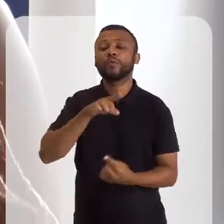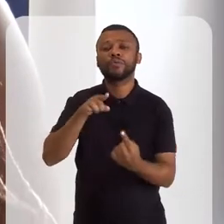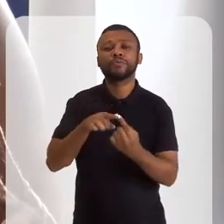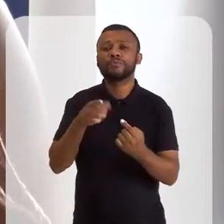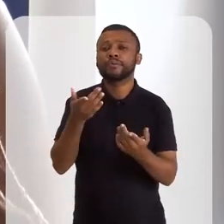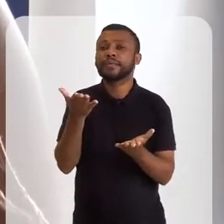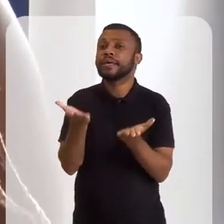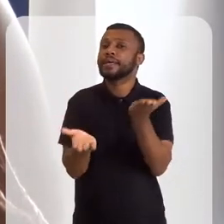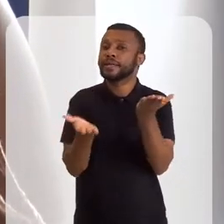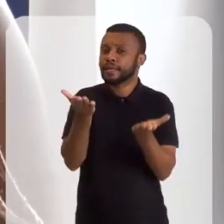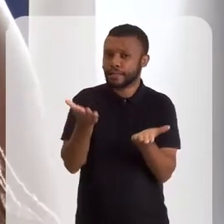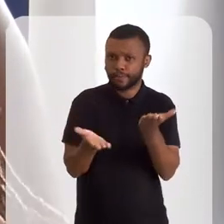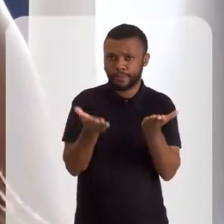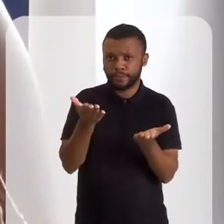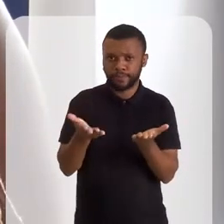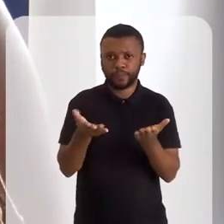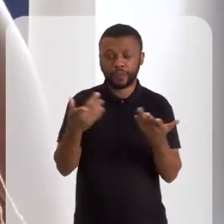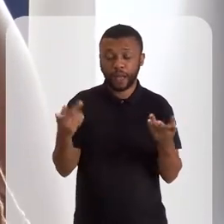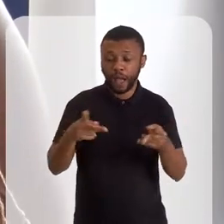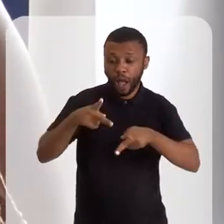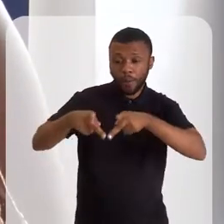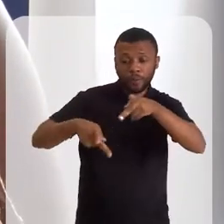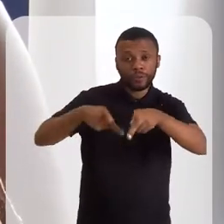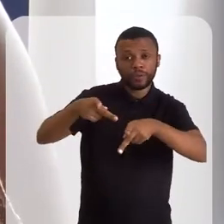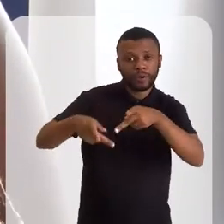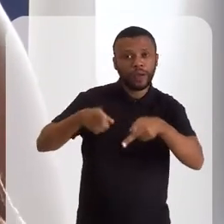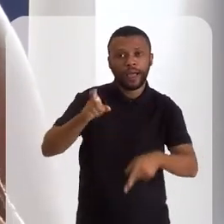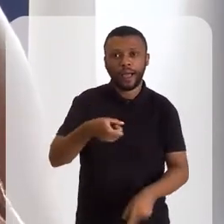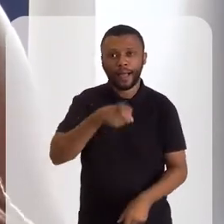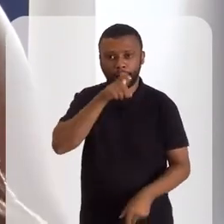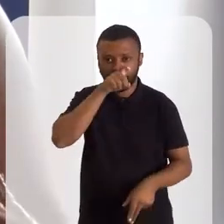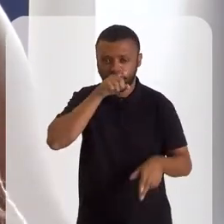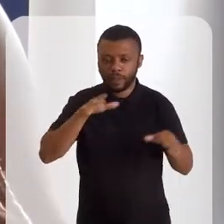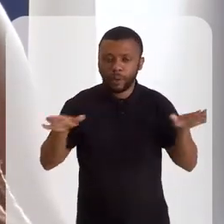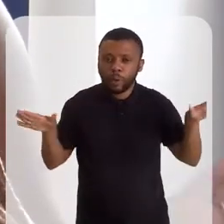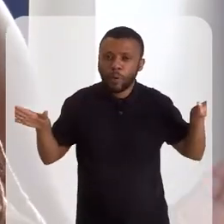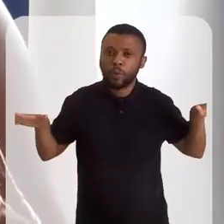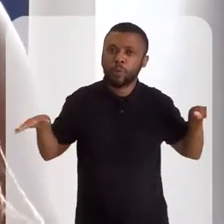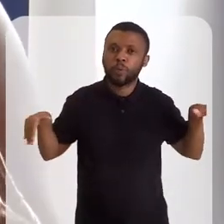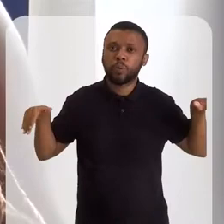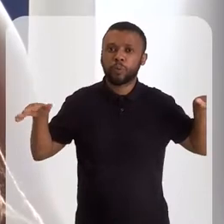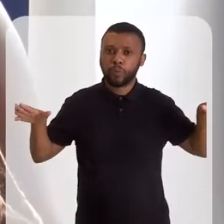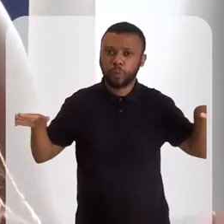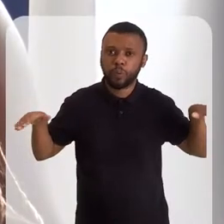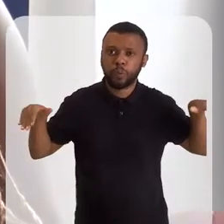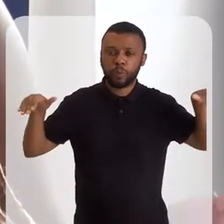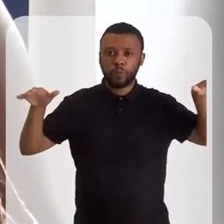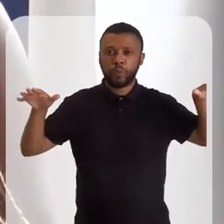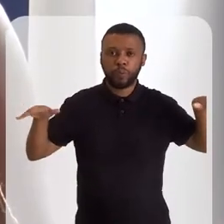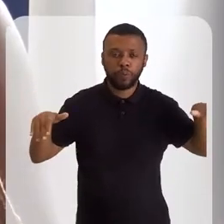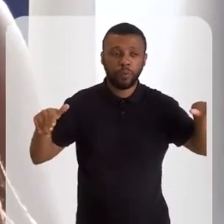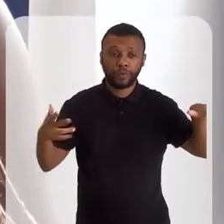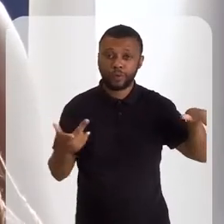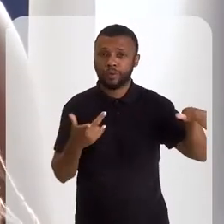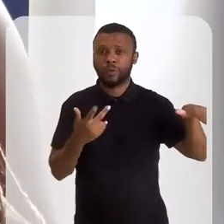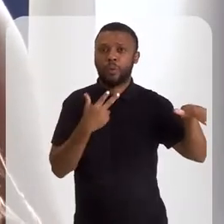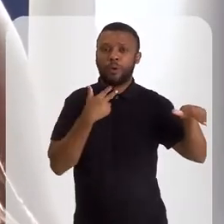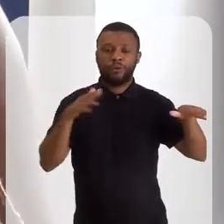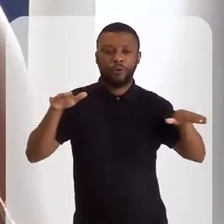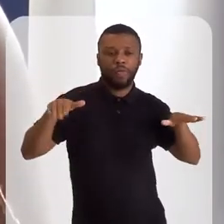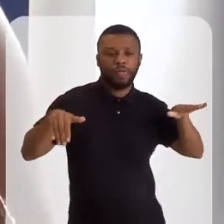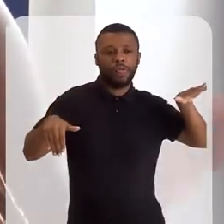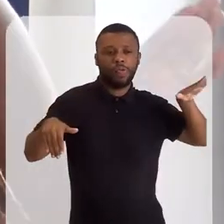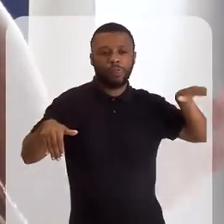mulher. A gente entende que a humanidade é como se fosse uma ave, em que a ave tem duas asas, né? E que não pode uma